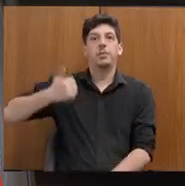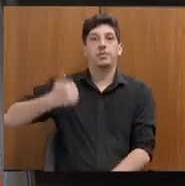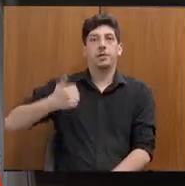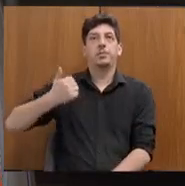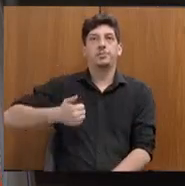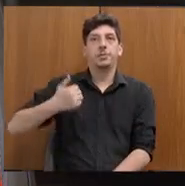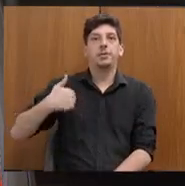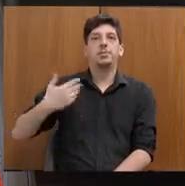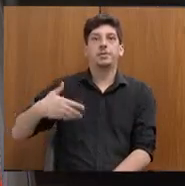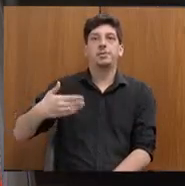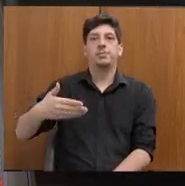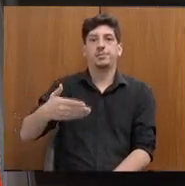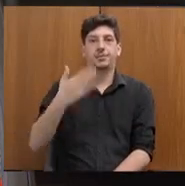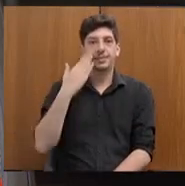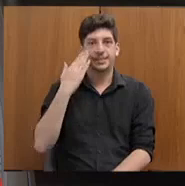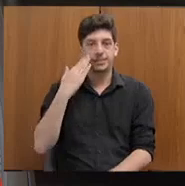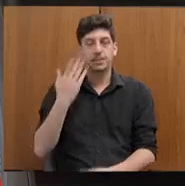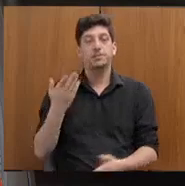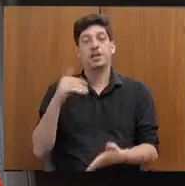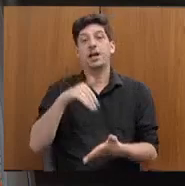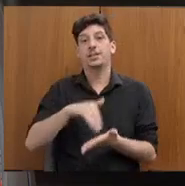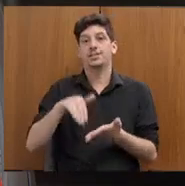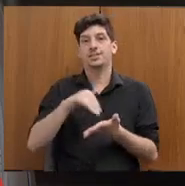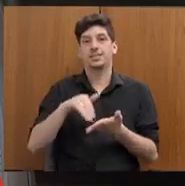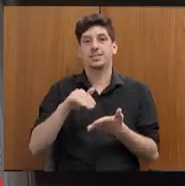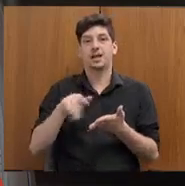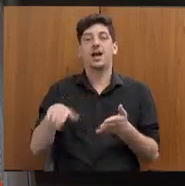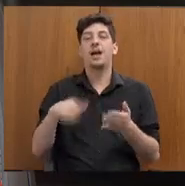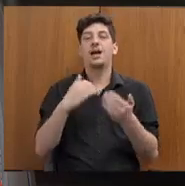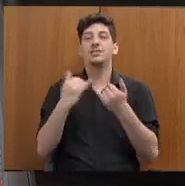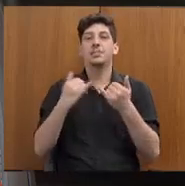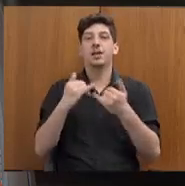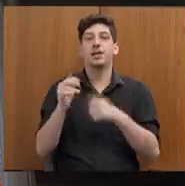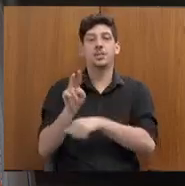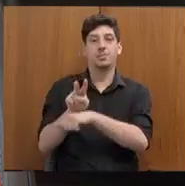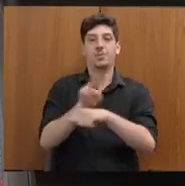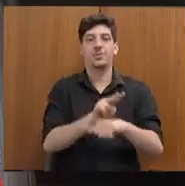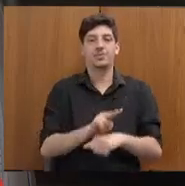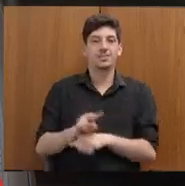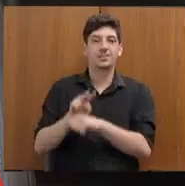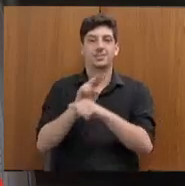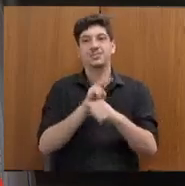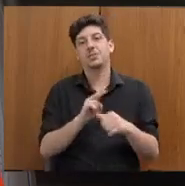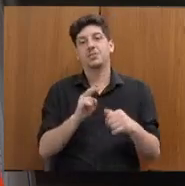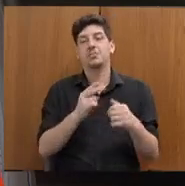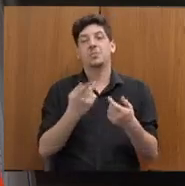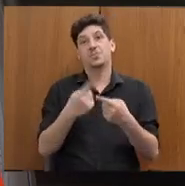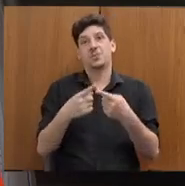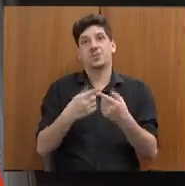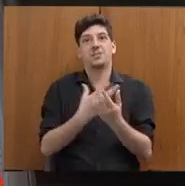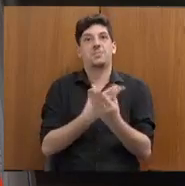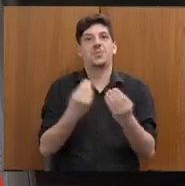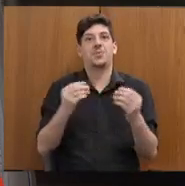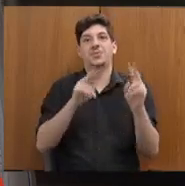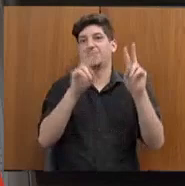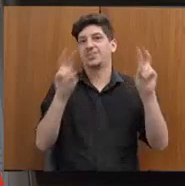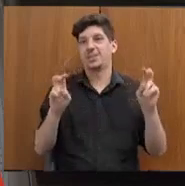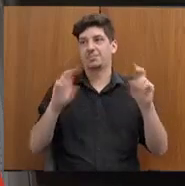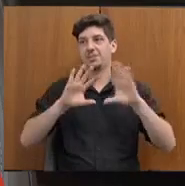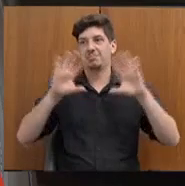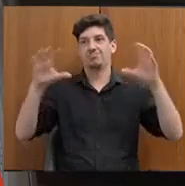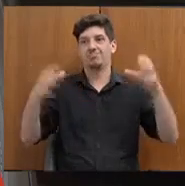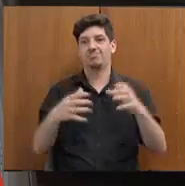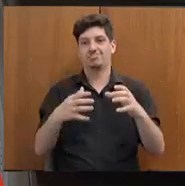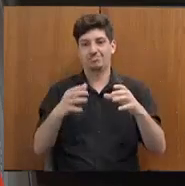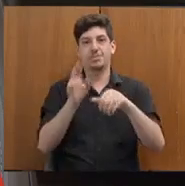essa secretaria é um guarda-chuva, muitos temas, mas que lá é que está o nosso povo, que precisa, de fato, do